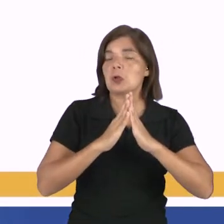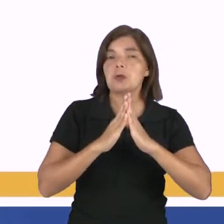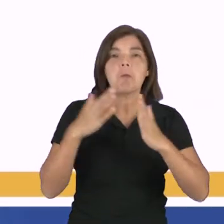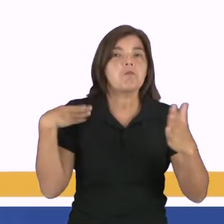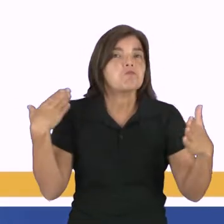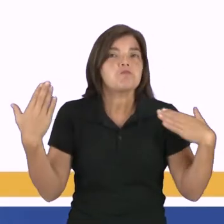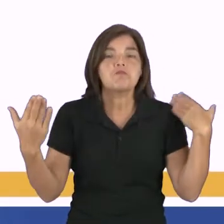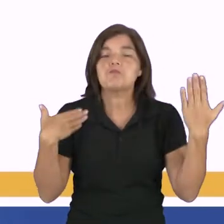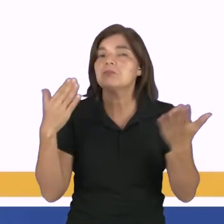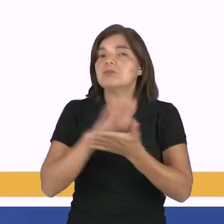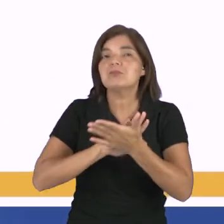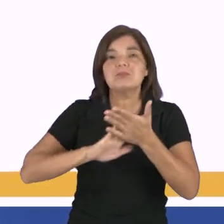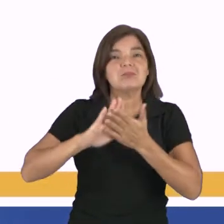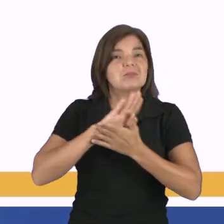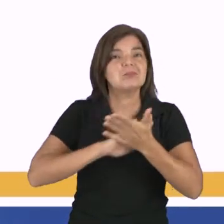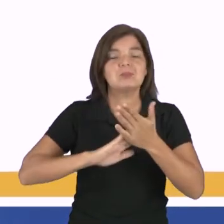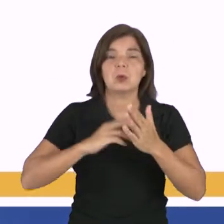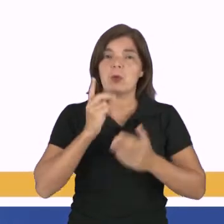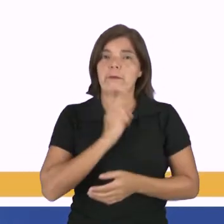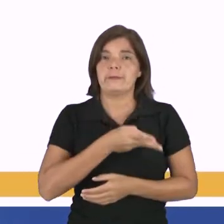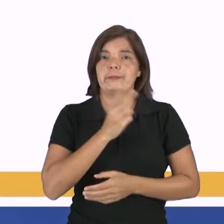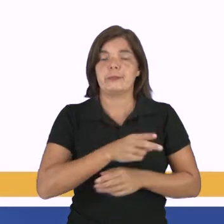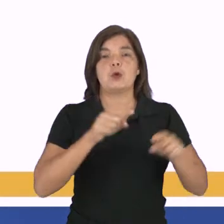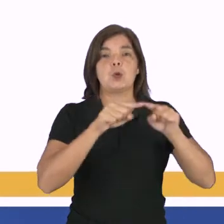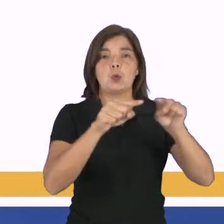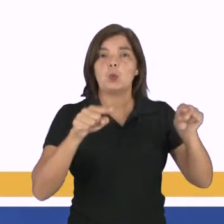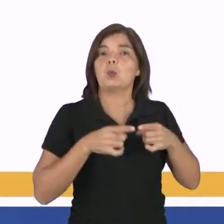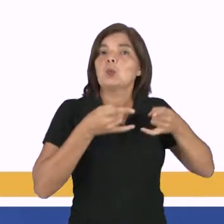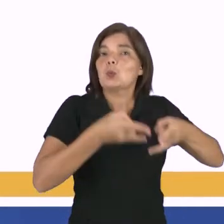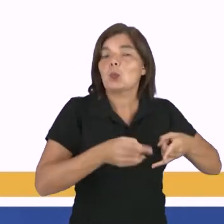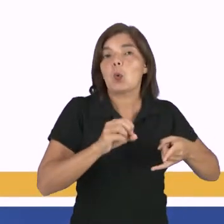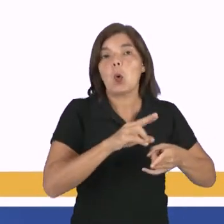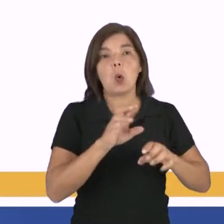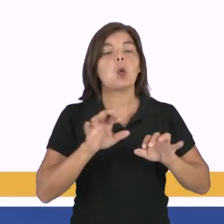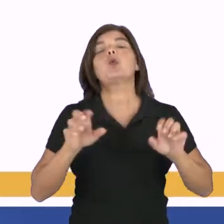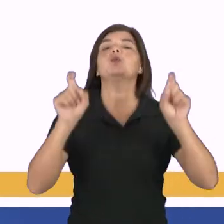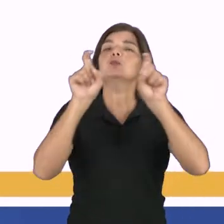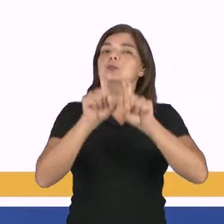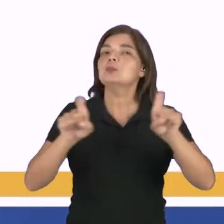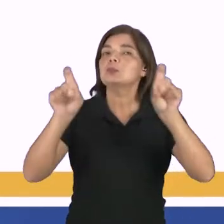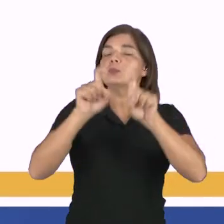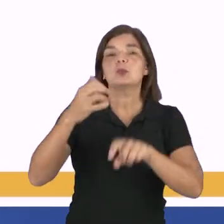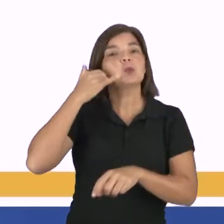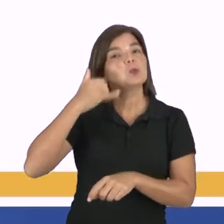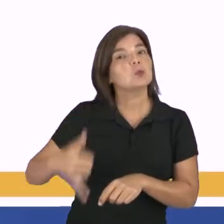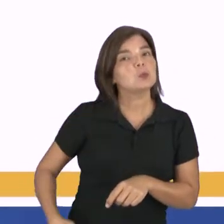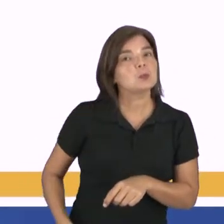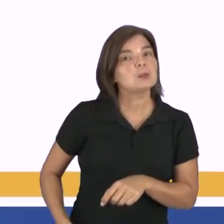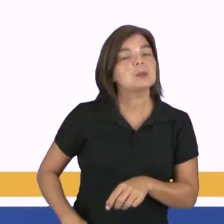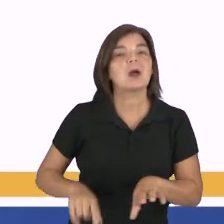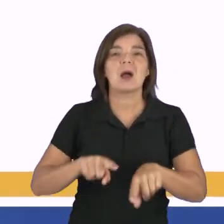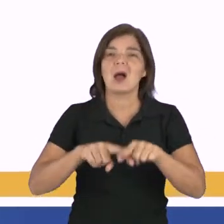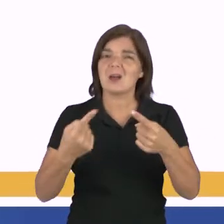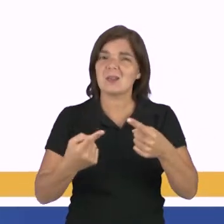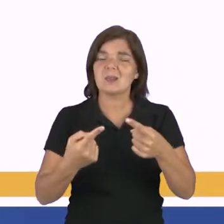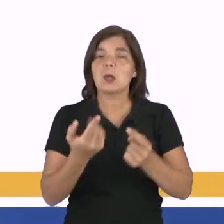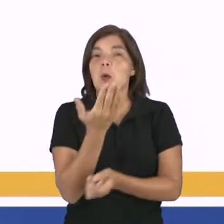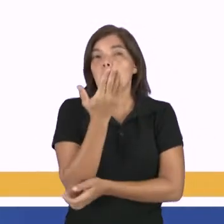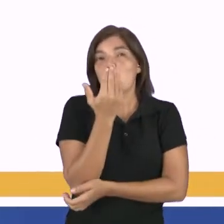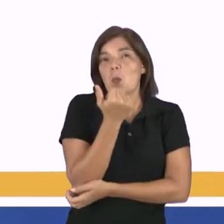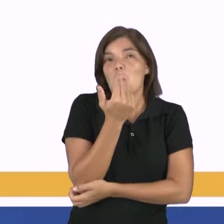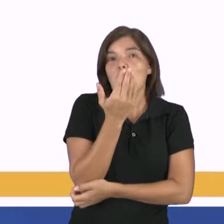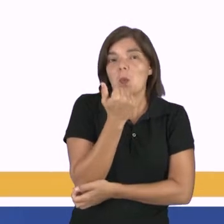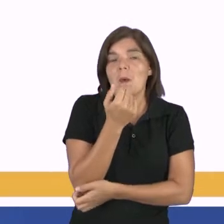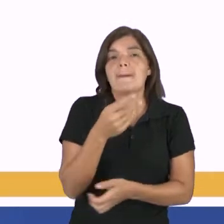para nada, para canto nenhum, fica só no quarto ou no computador, no celular. Quando é no computador, às chega até comer